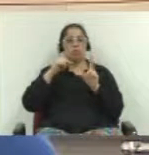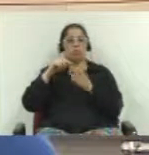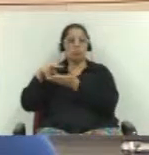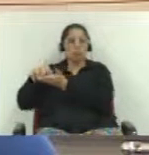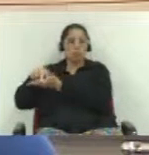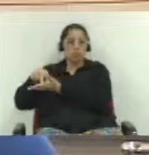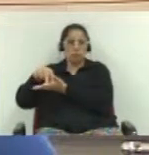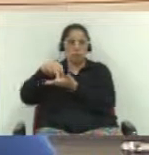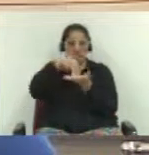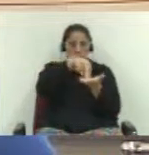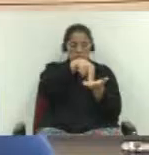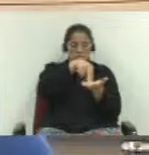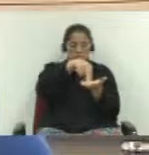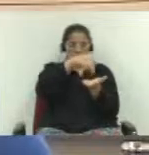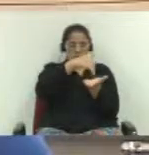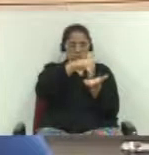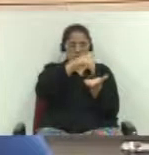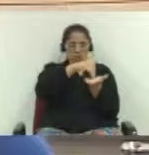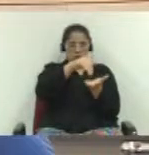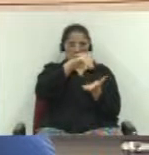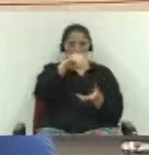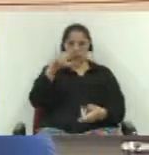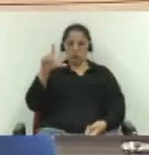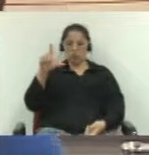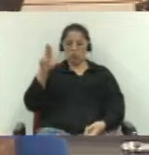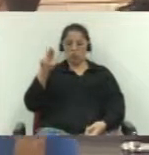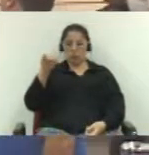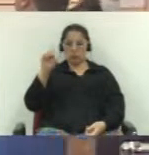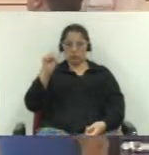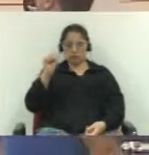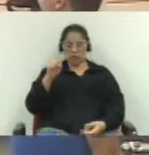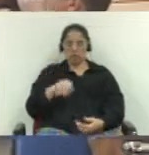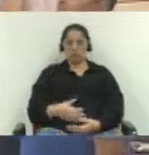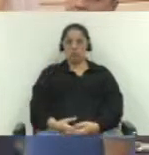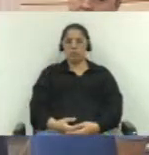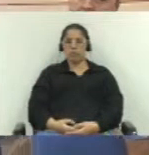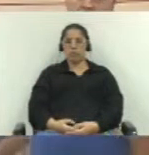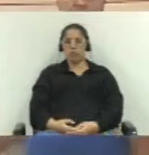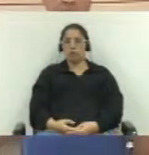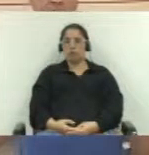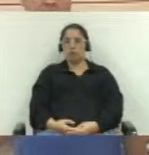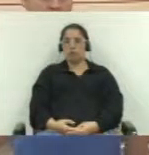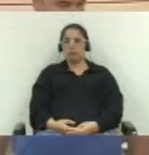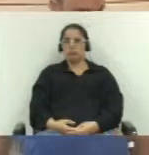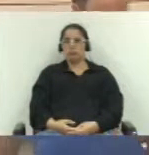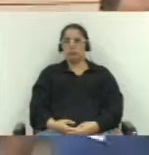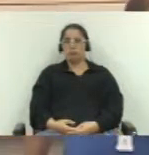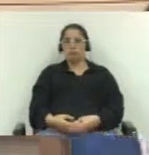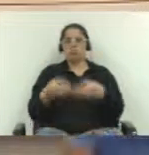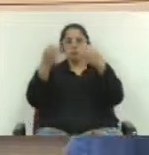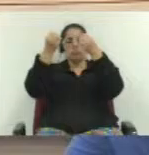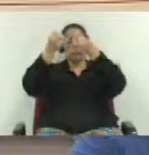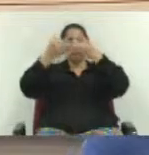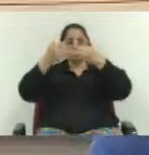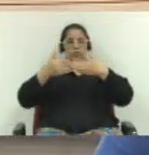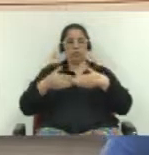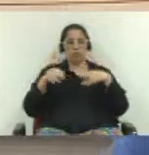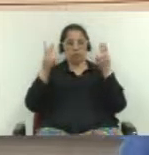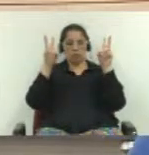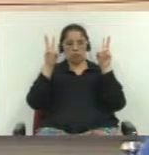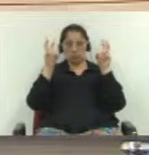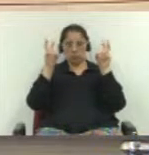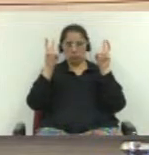vereador Farid e vereador doutor Raul, traga até essa tribuna o secretário